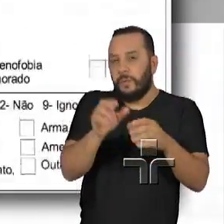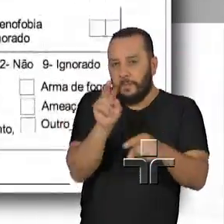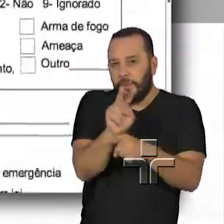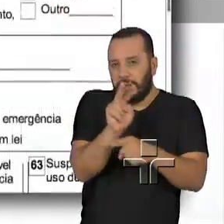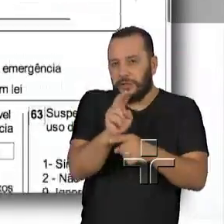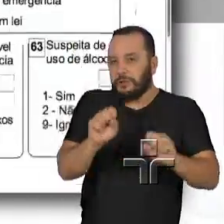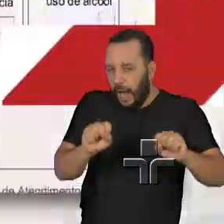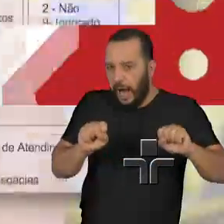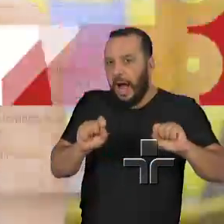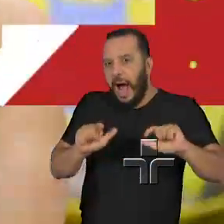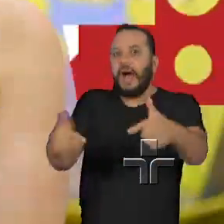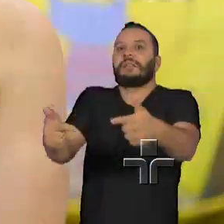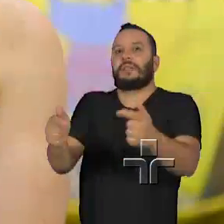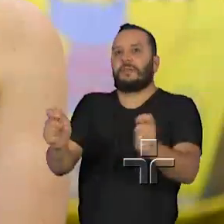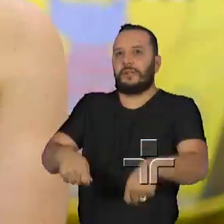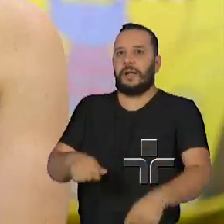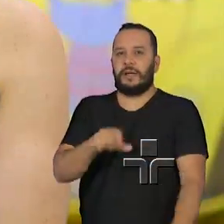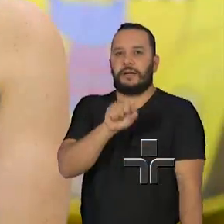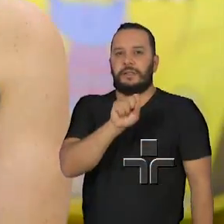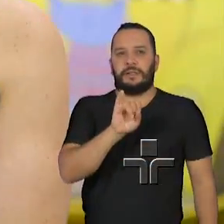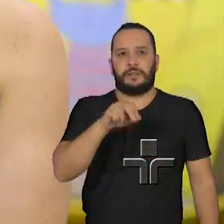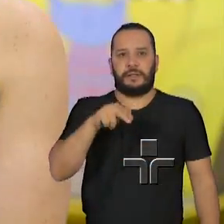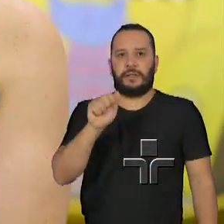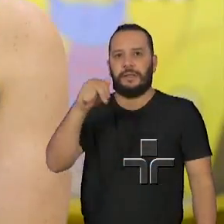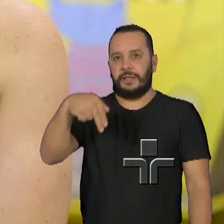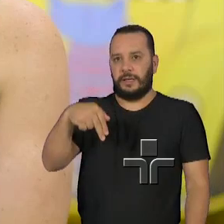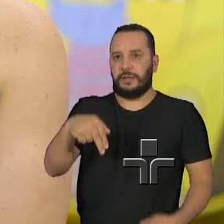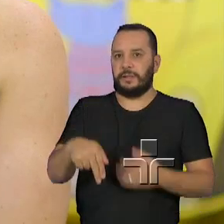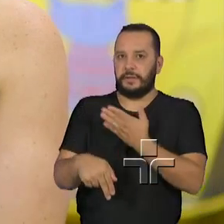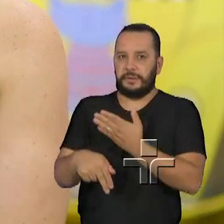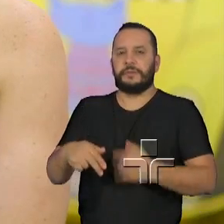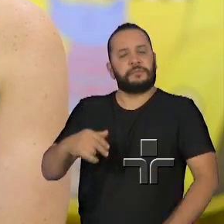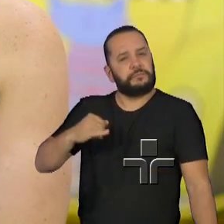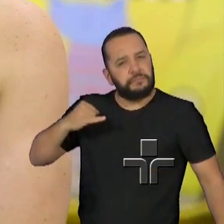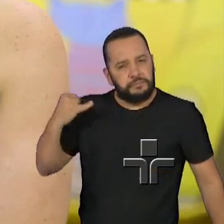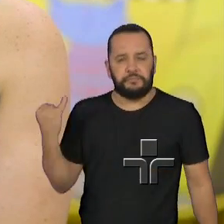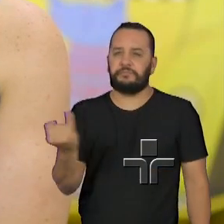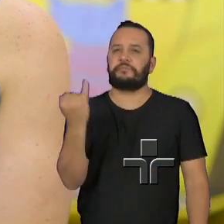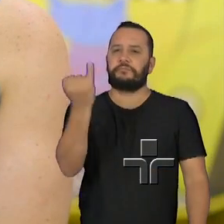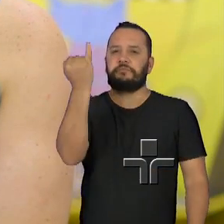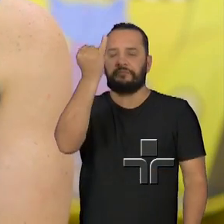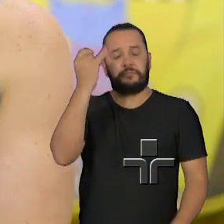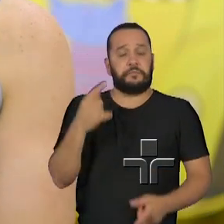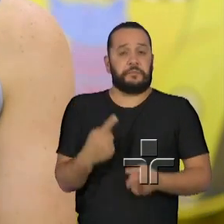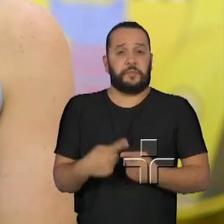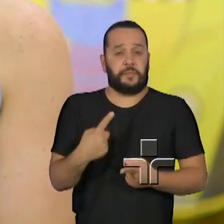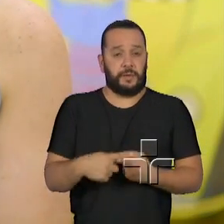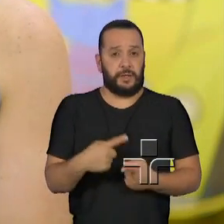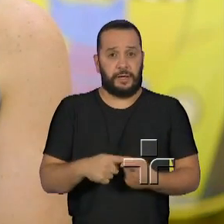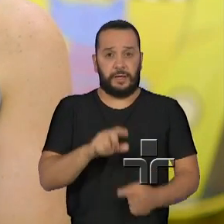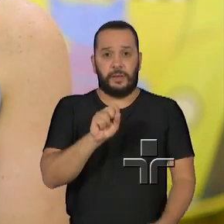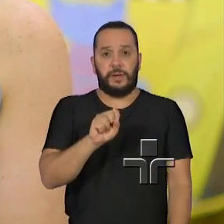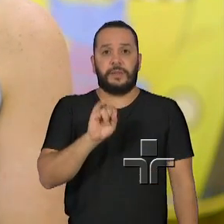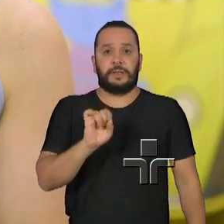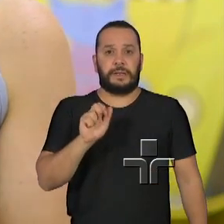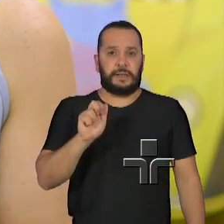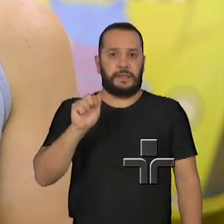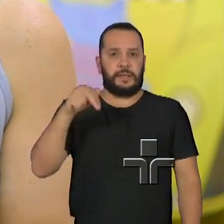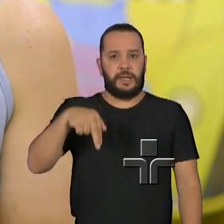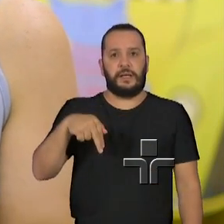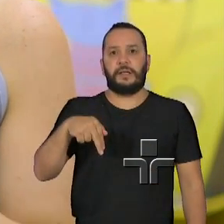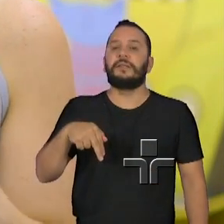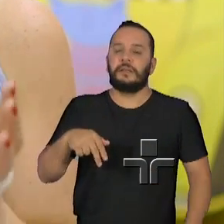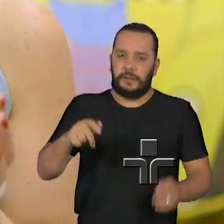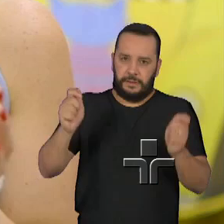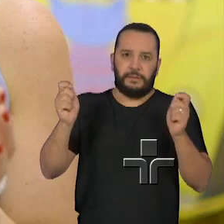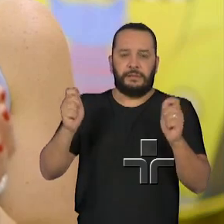ação. O SINAM é fundamental porque ele garante que nós tenhamos